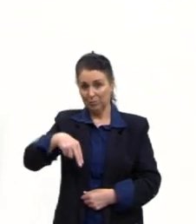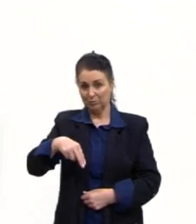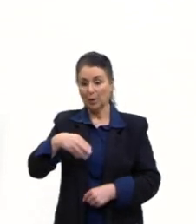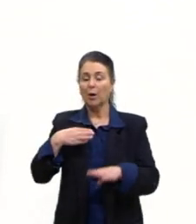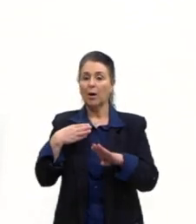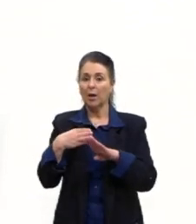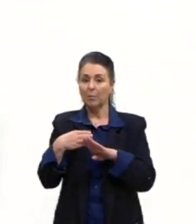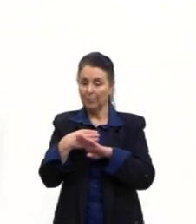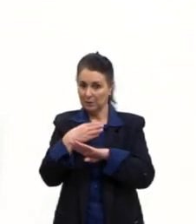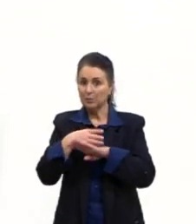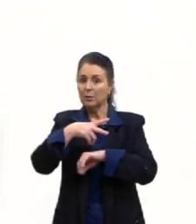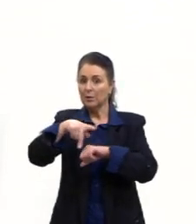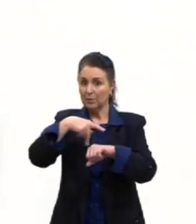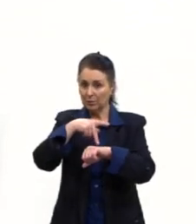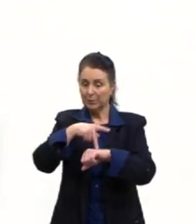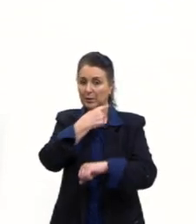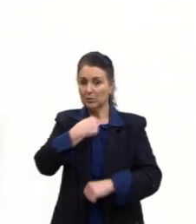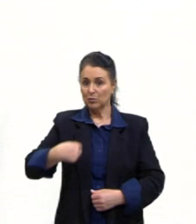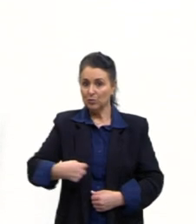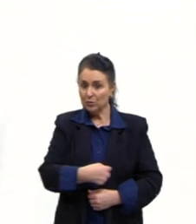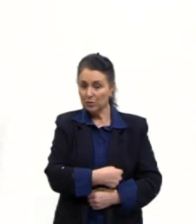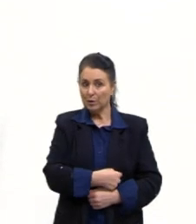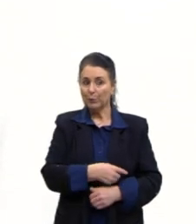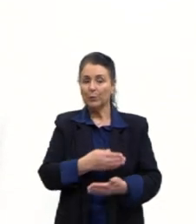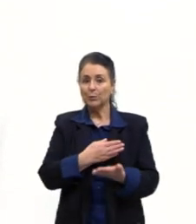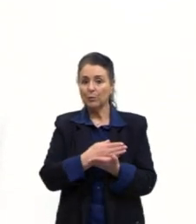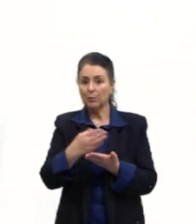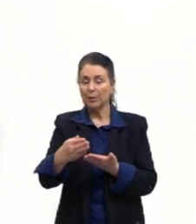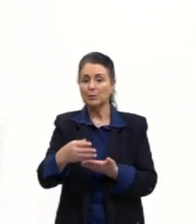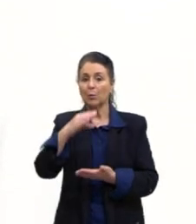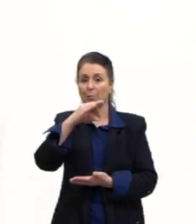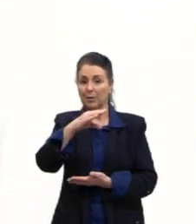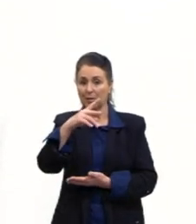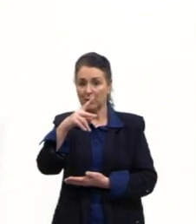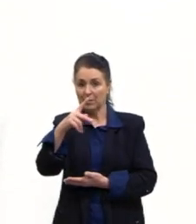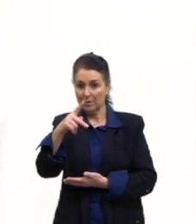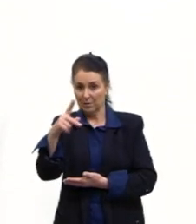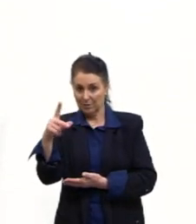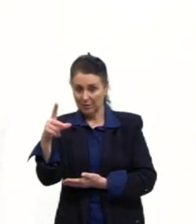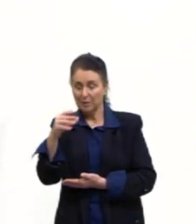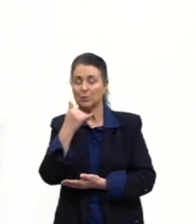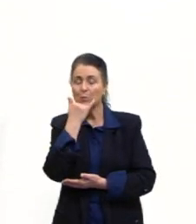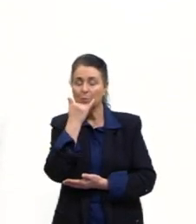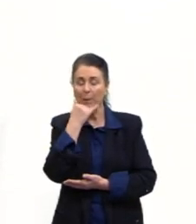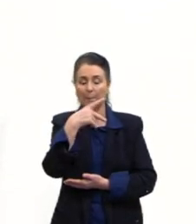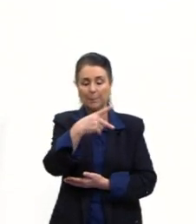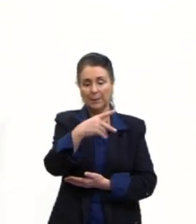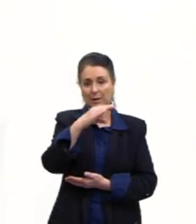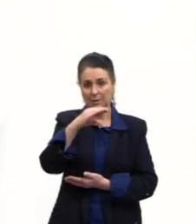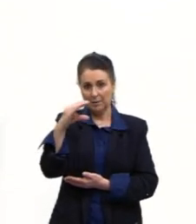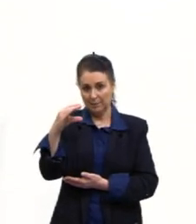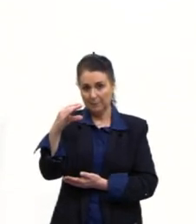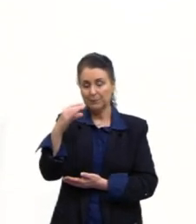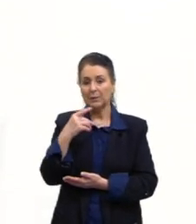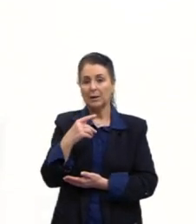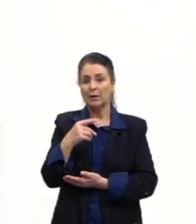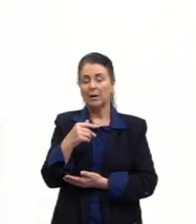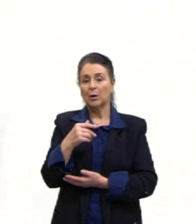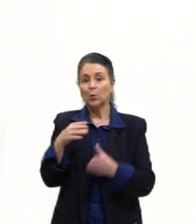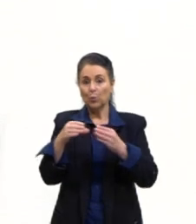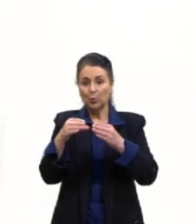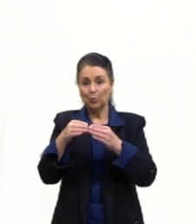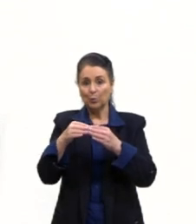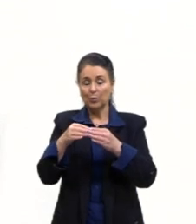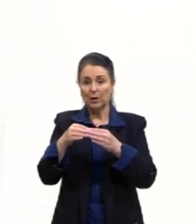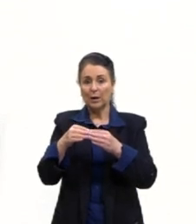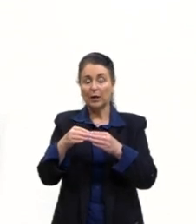China, né? Quando nós temos a entrada do Partido Comunista Chinês, ele consegue derrotar